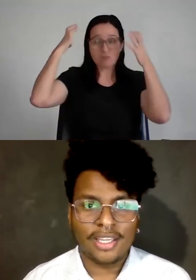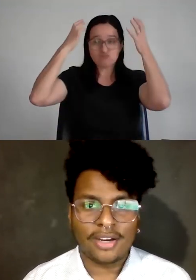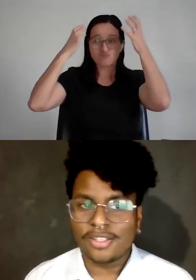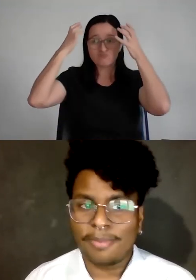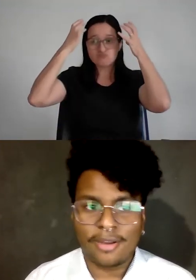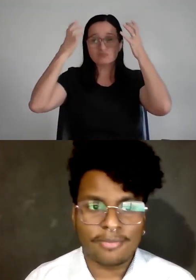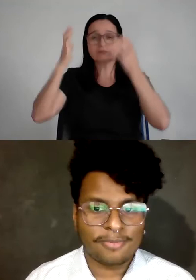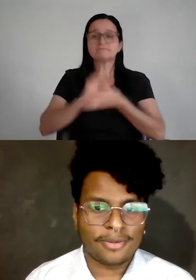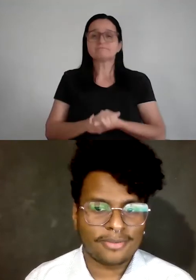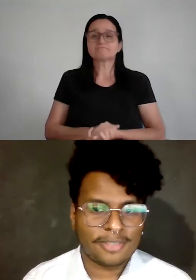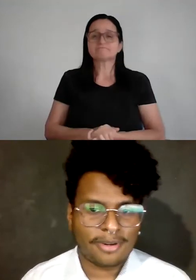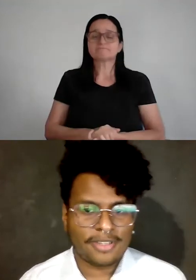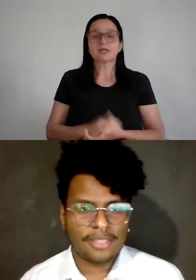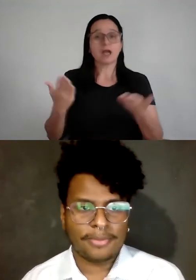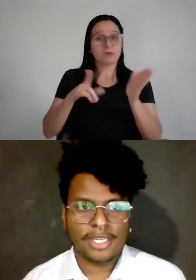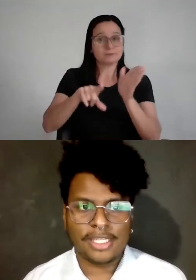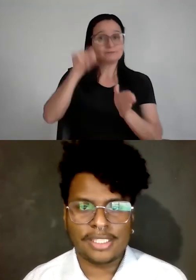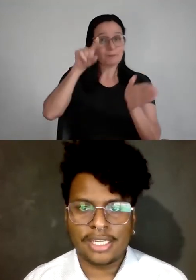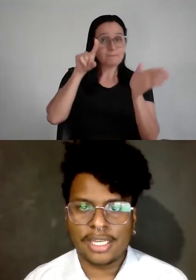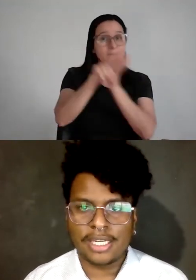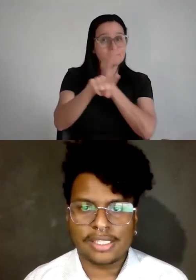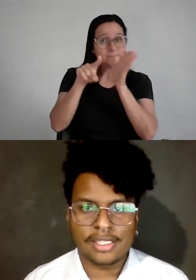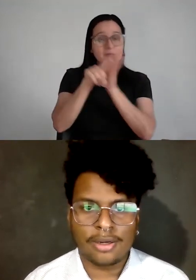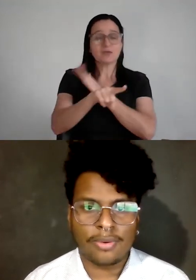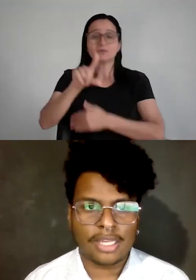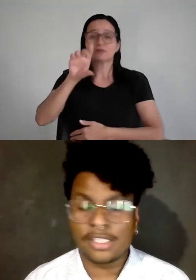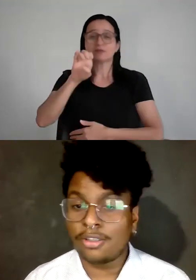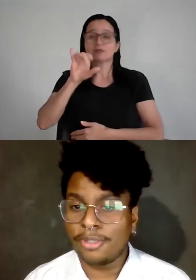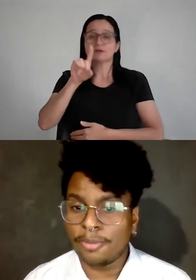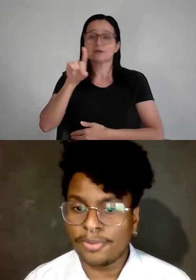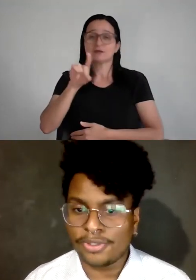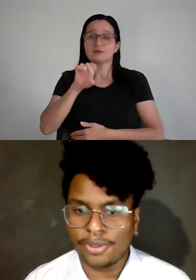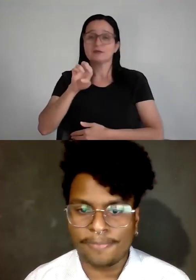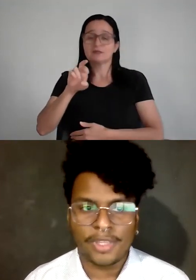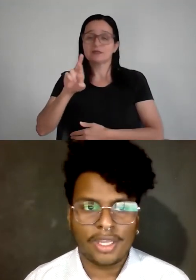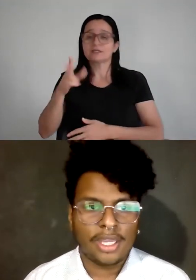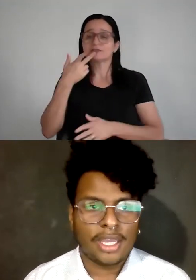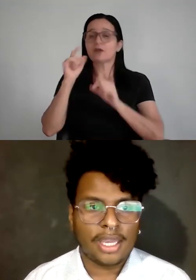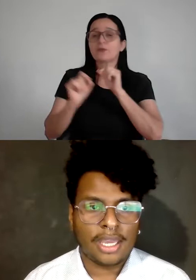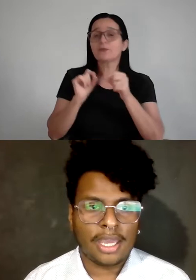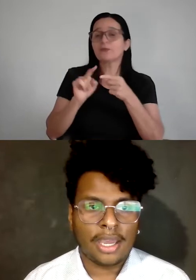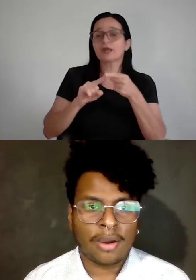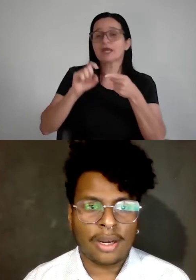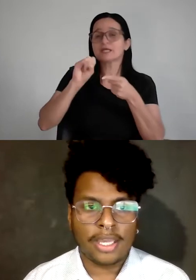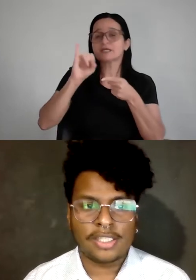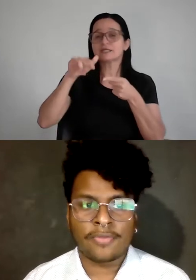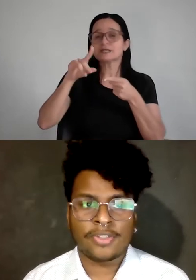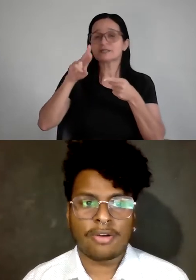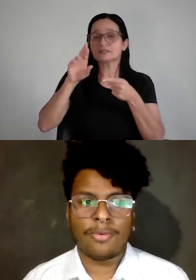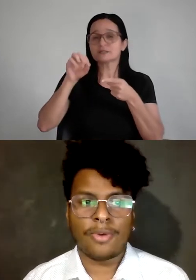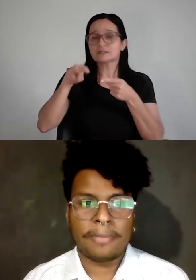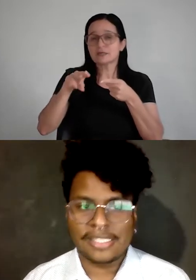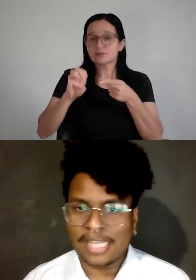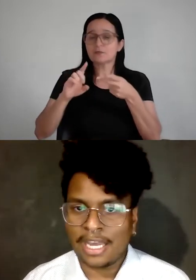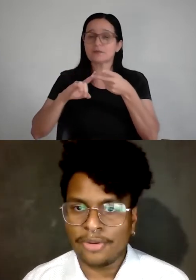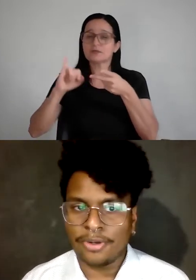E agora eu separei algumas perguntas para fazer para Laser em relação à síndrome do impostor. Laser, você